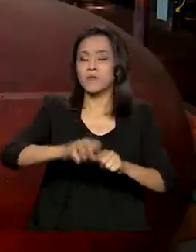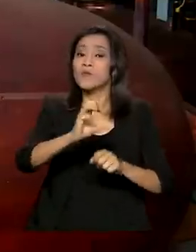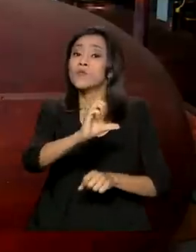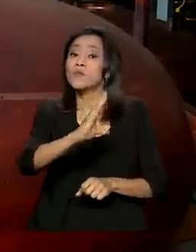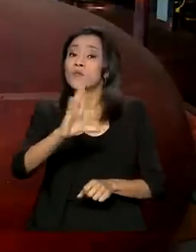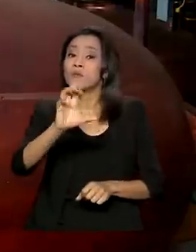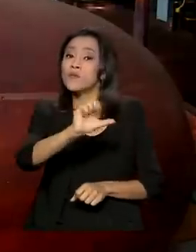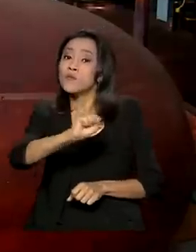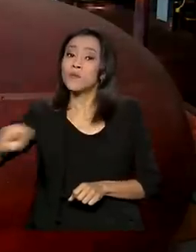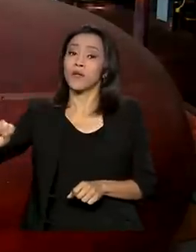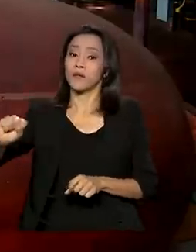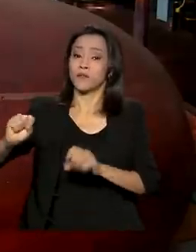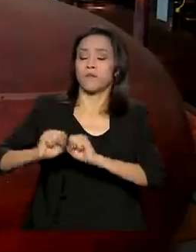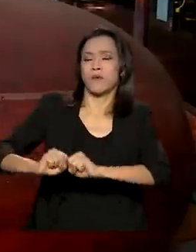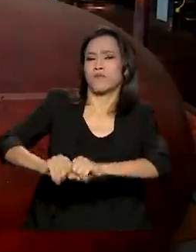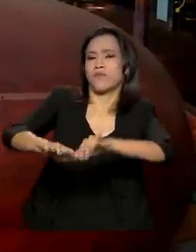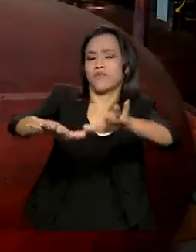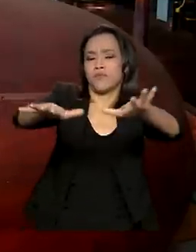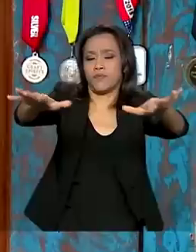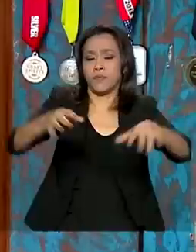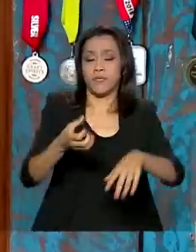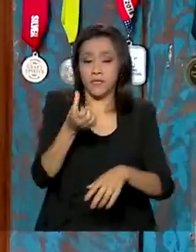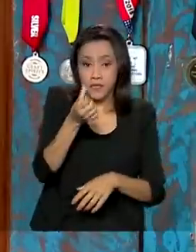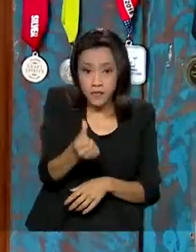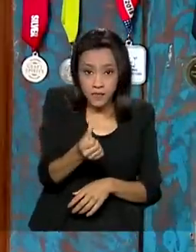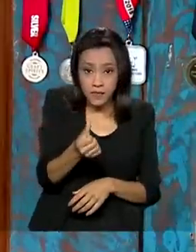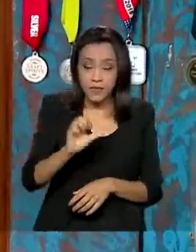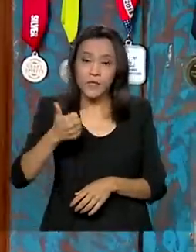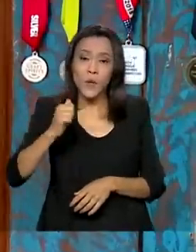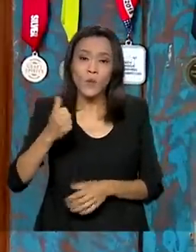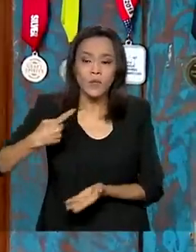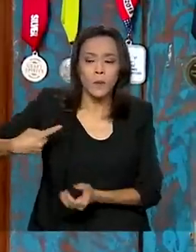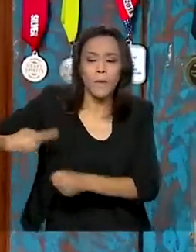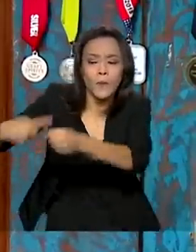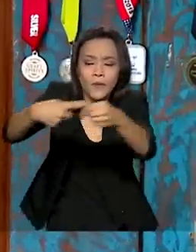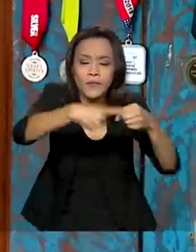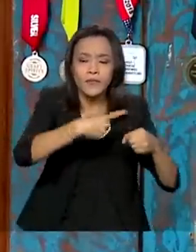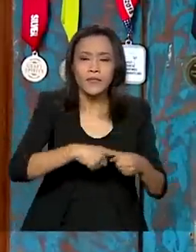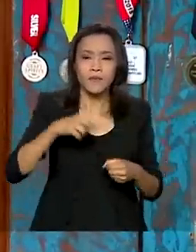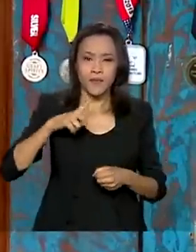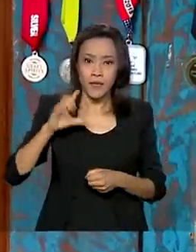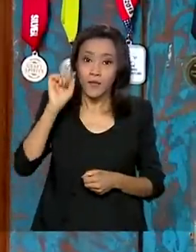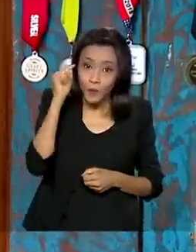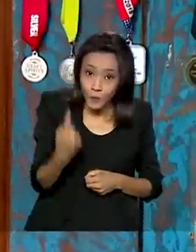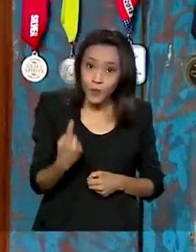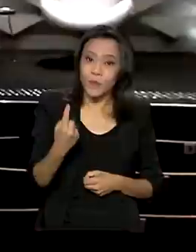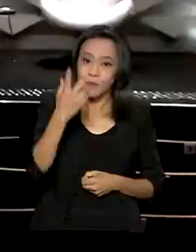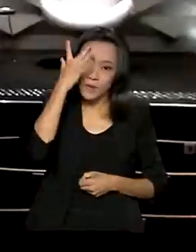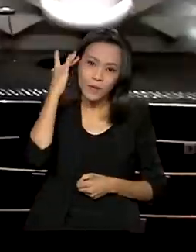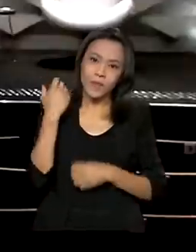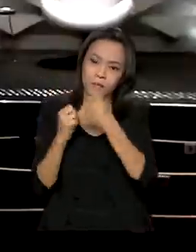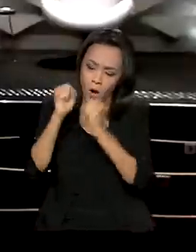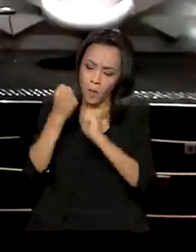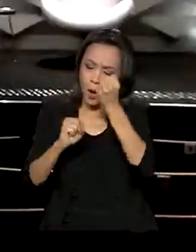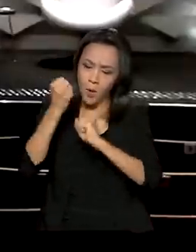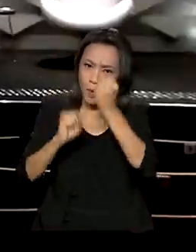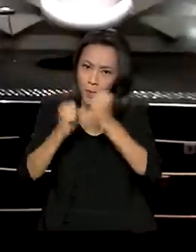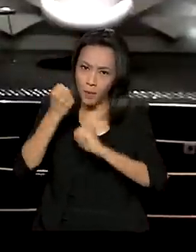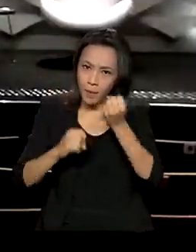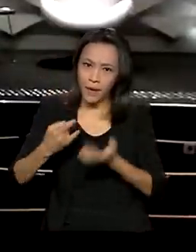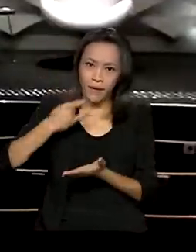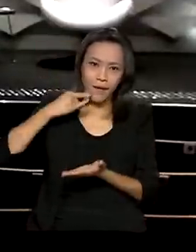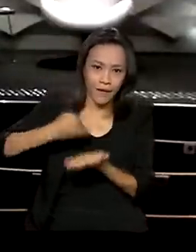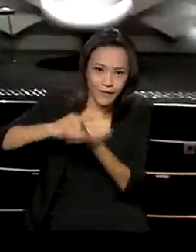No total, 611 municípios contam ao menos com um produtor de cachaça. Acho que abrir o mercado da